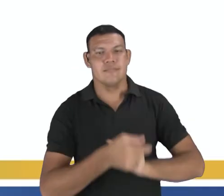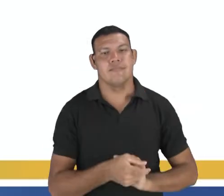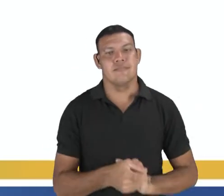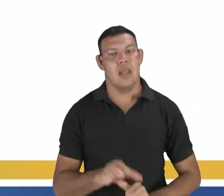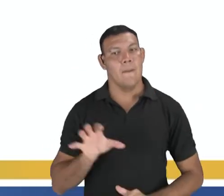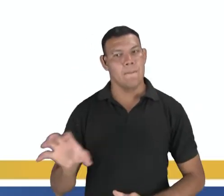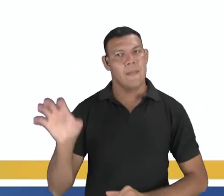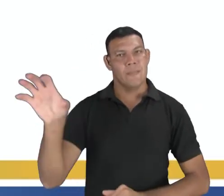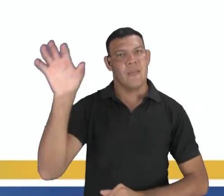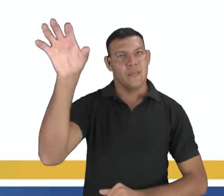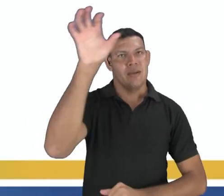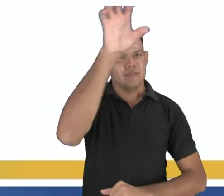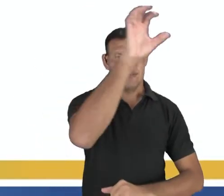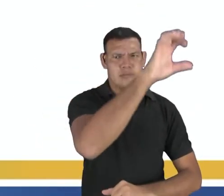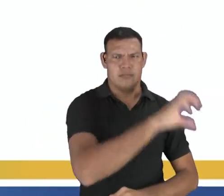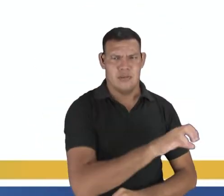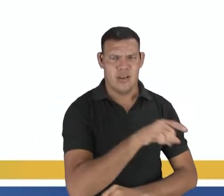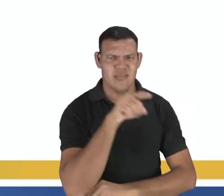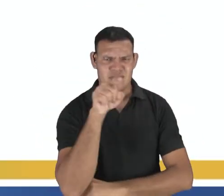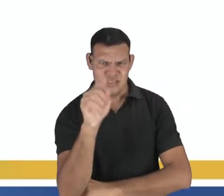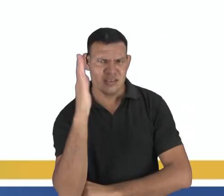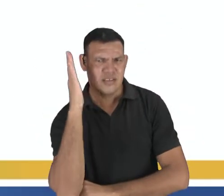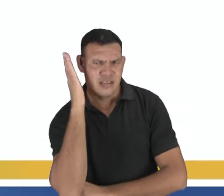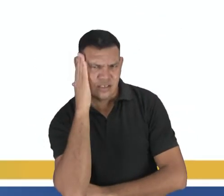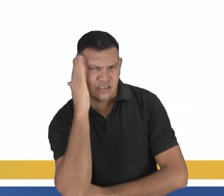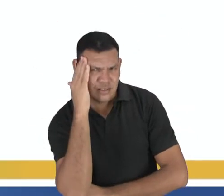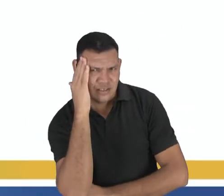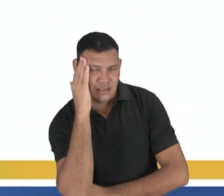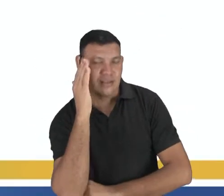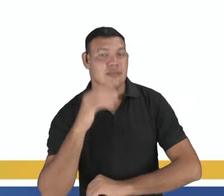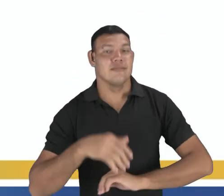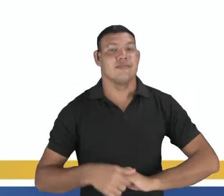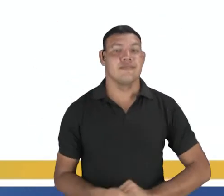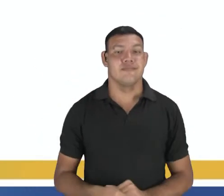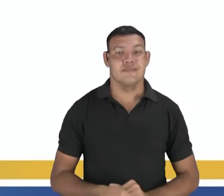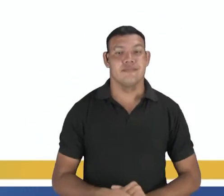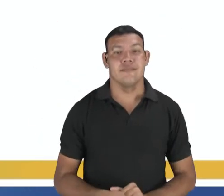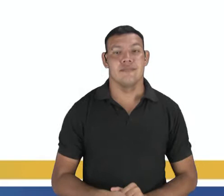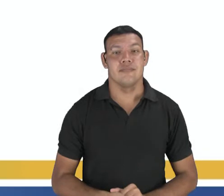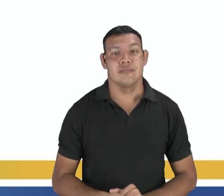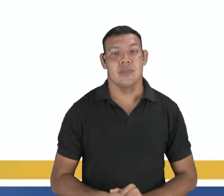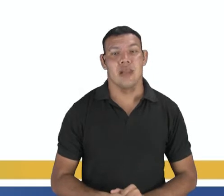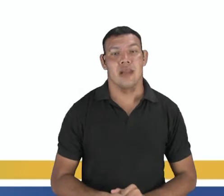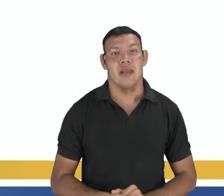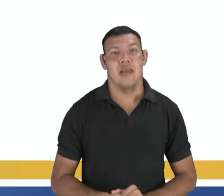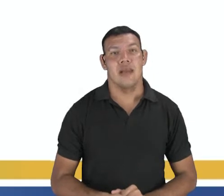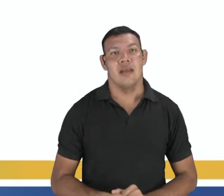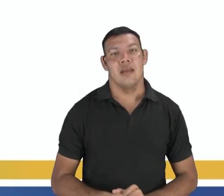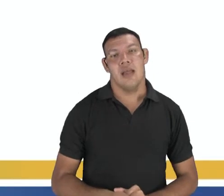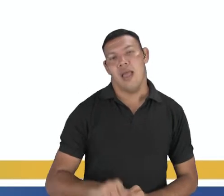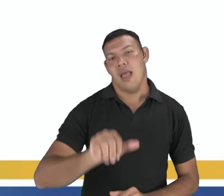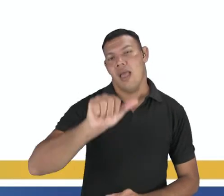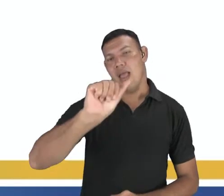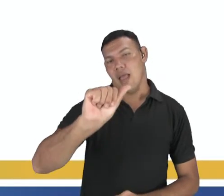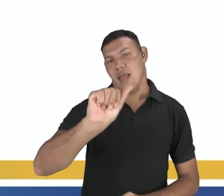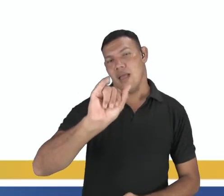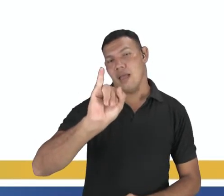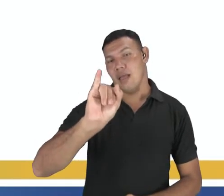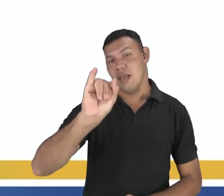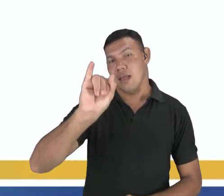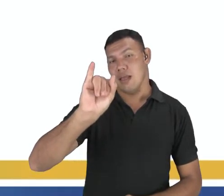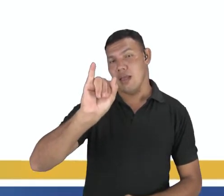regionalismos. Quem nunca ouviu utilizar aipim para